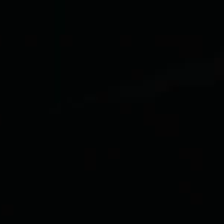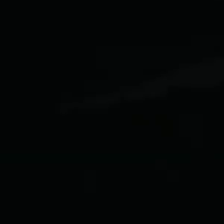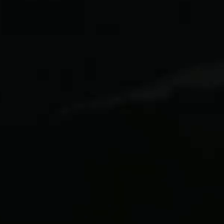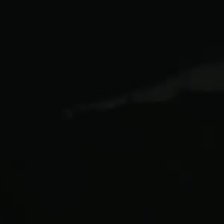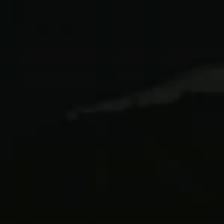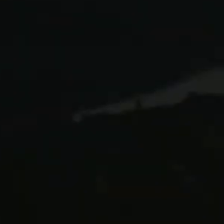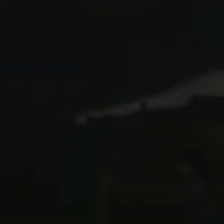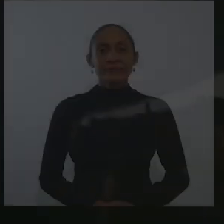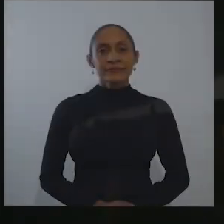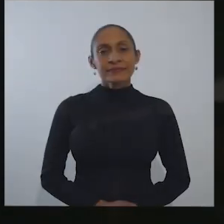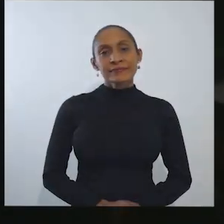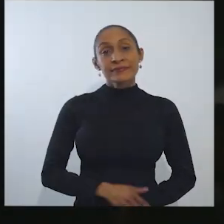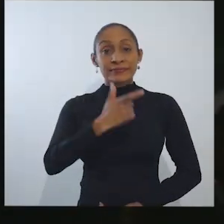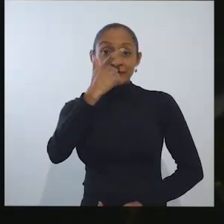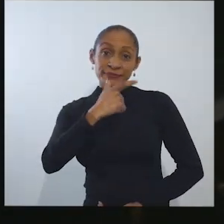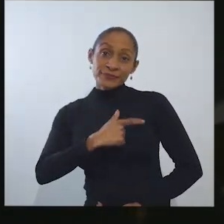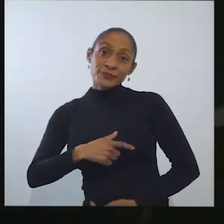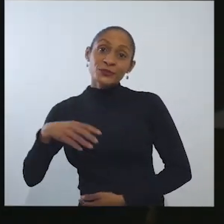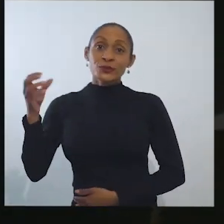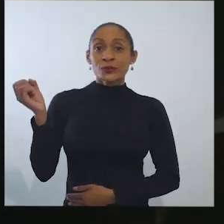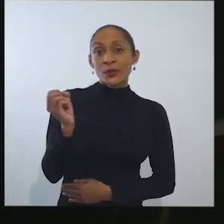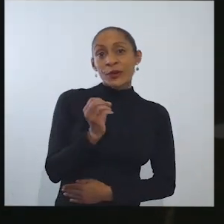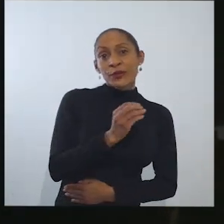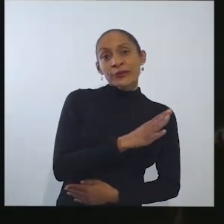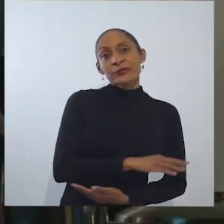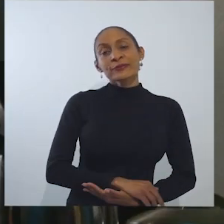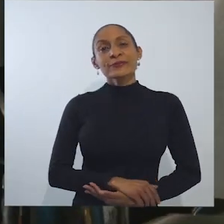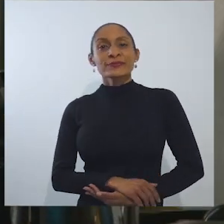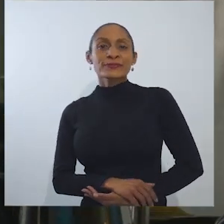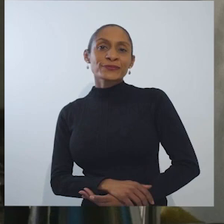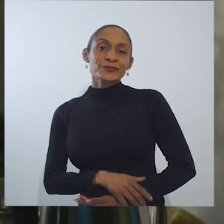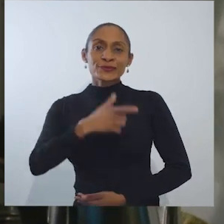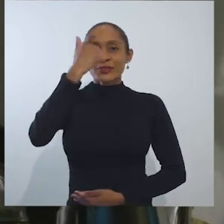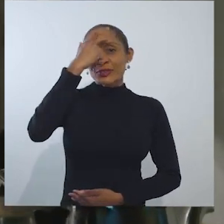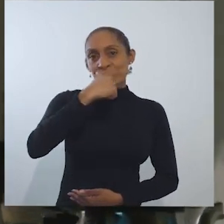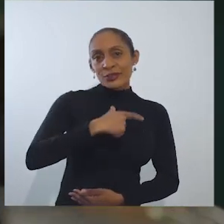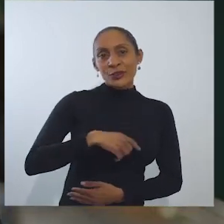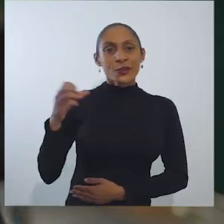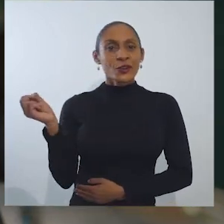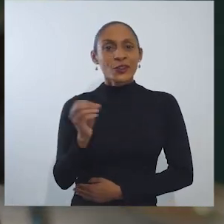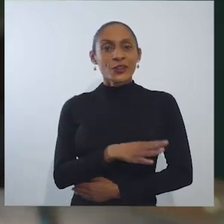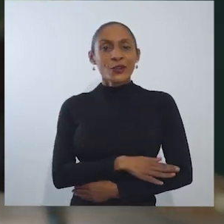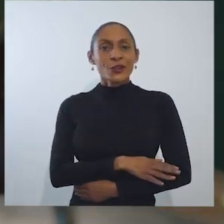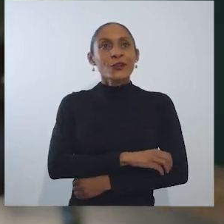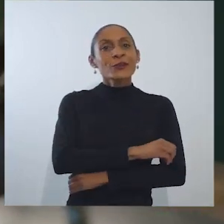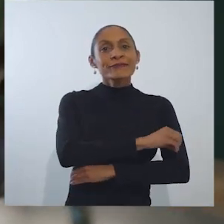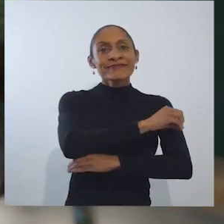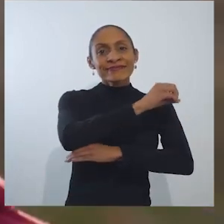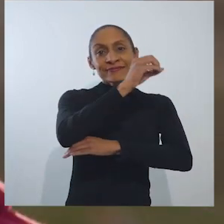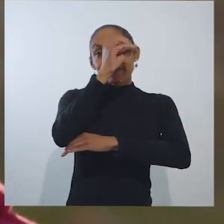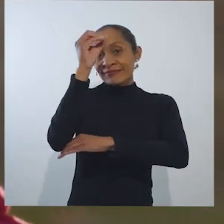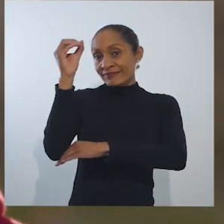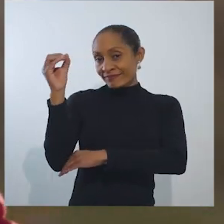Eu sou novo, sou novo amanhecer